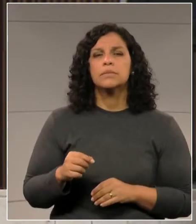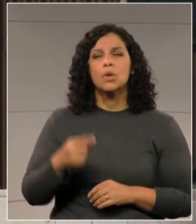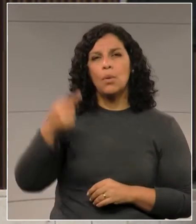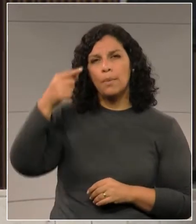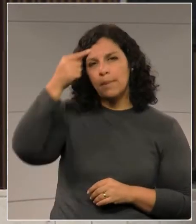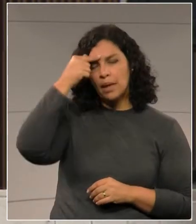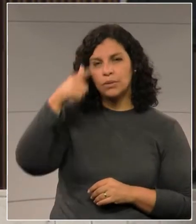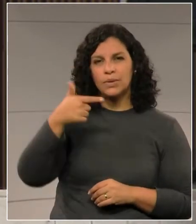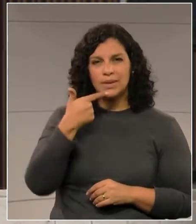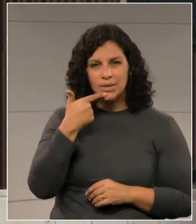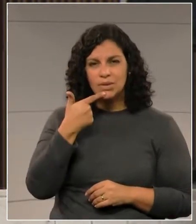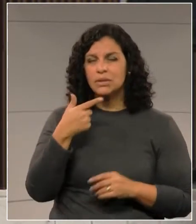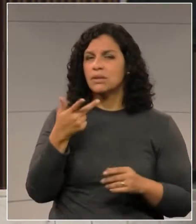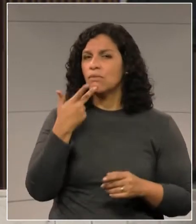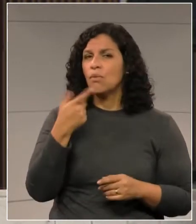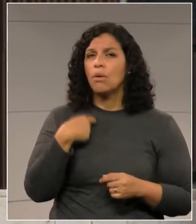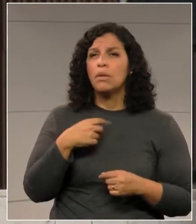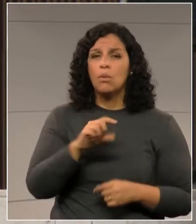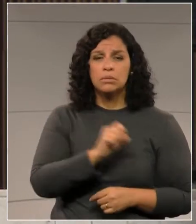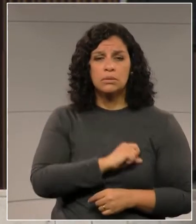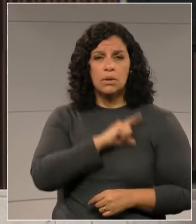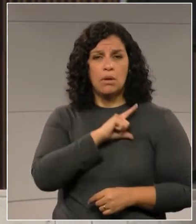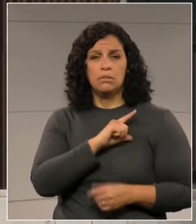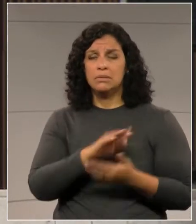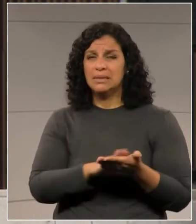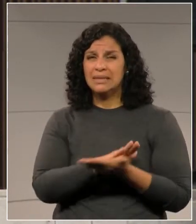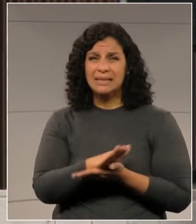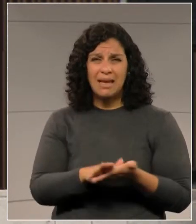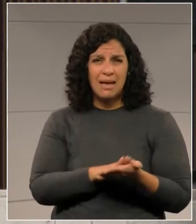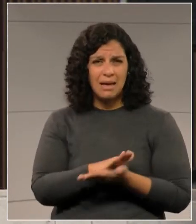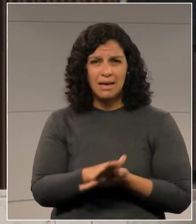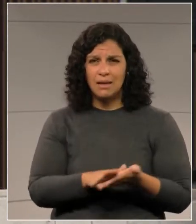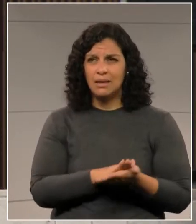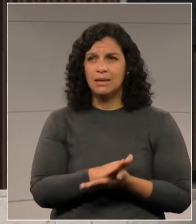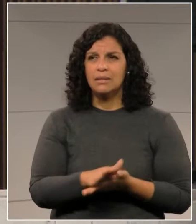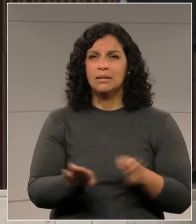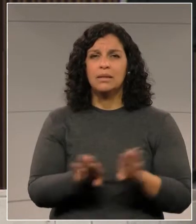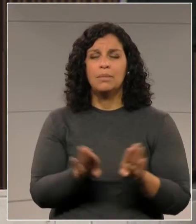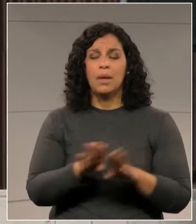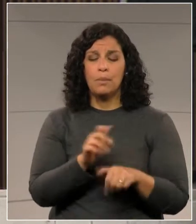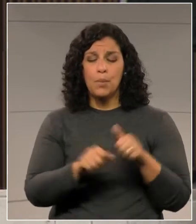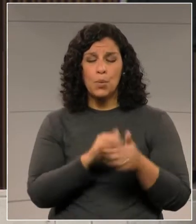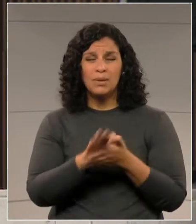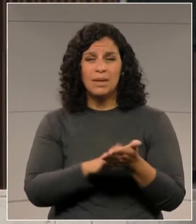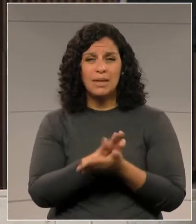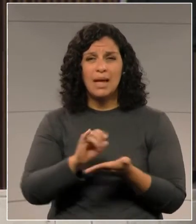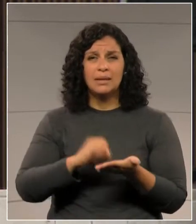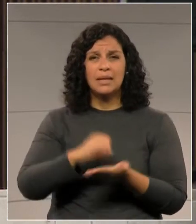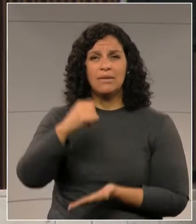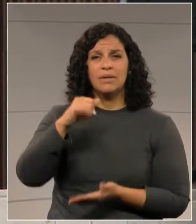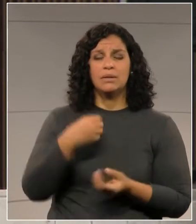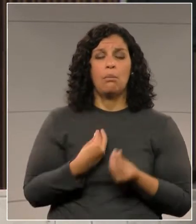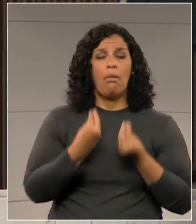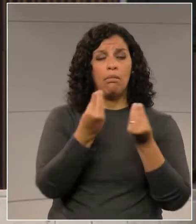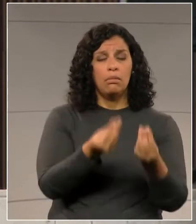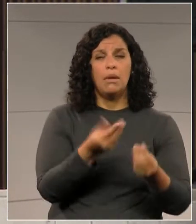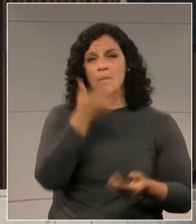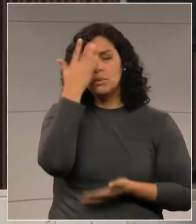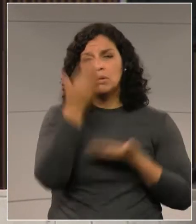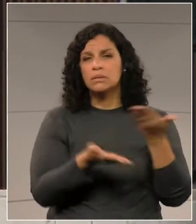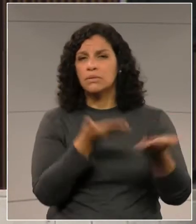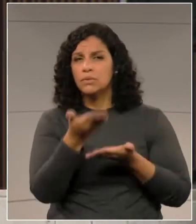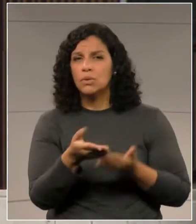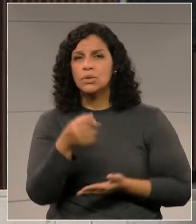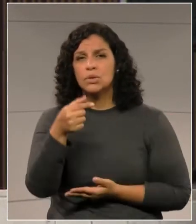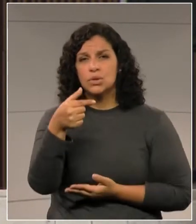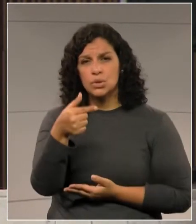Richa, que não concedesse aumentos, nem aumentos, reajuste da inflação aos servidores. O mesmo